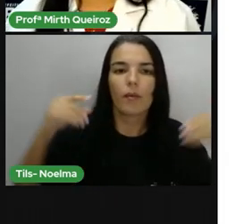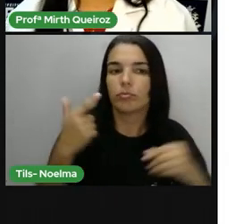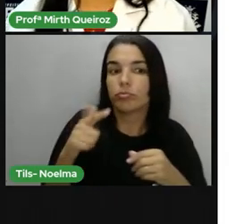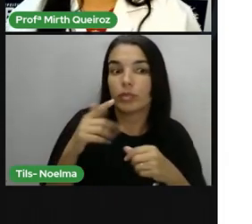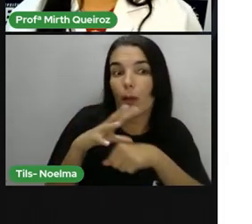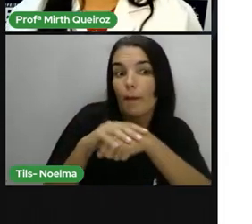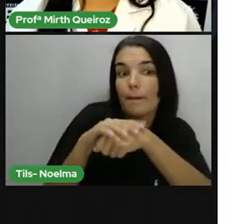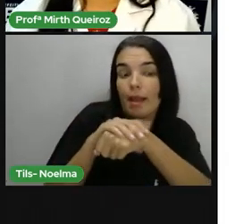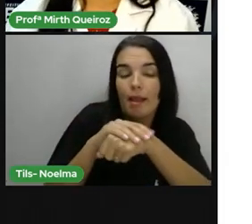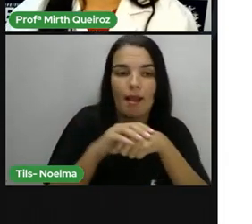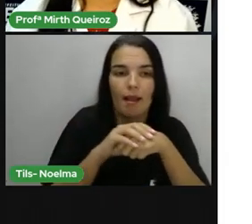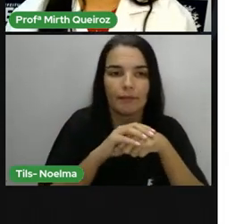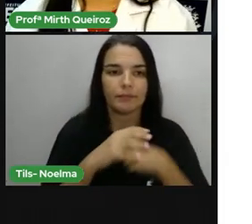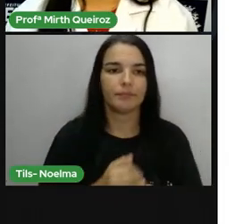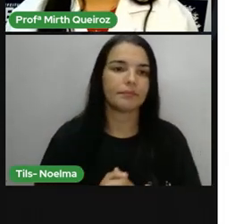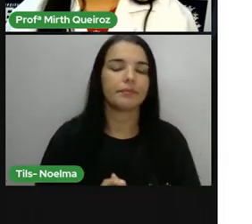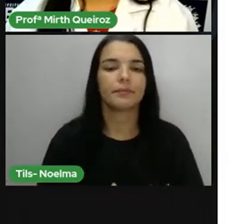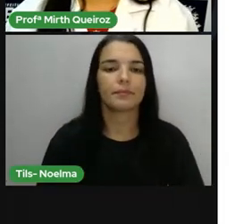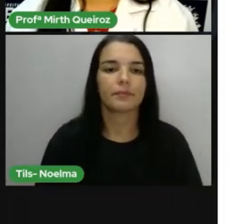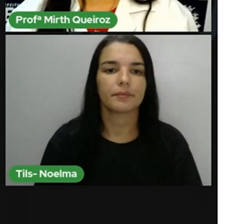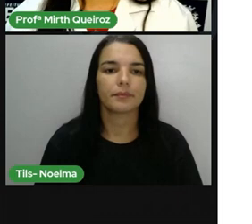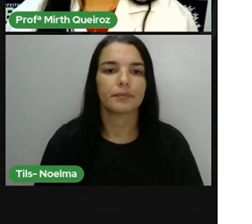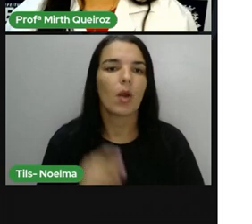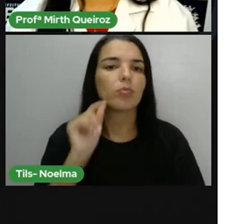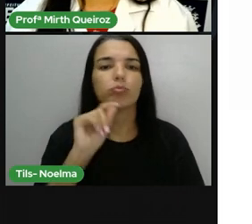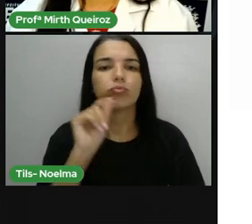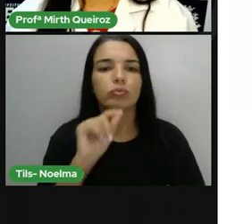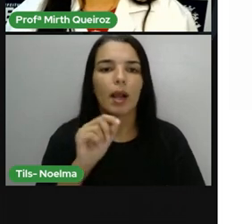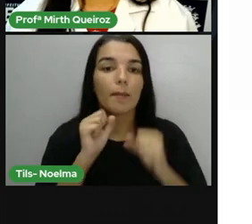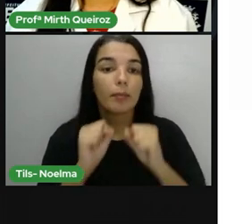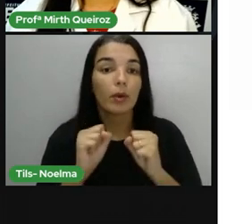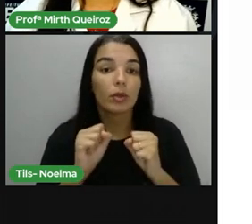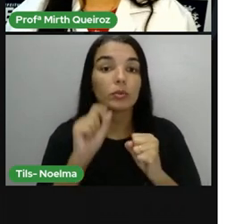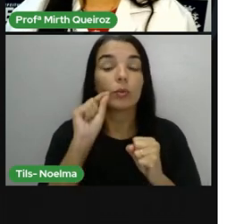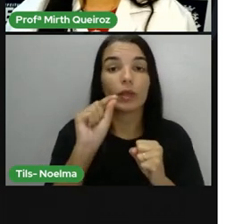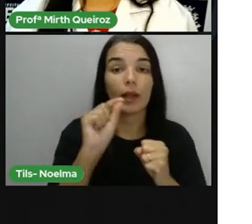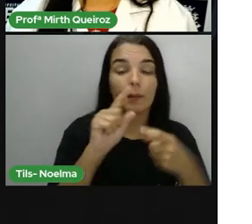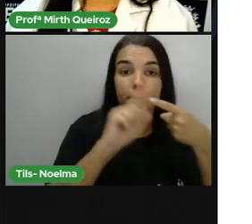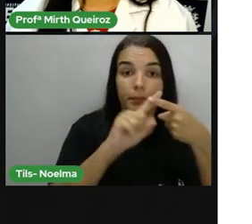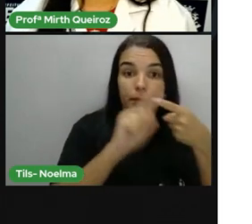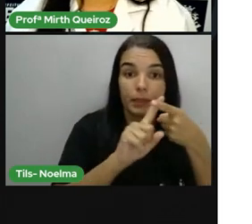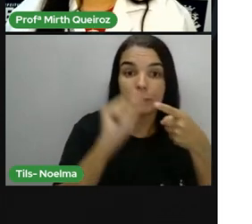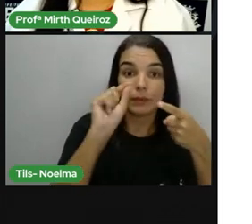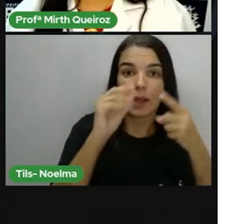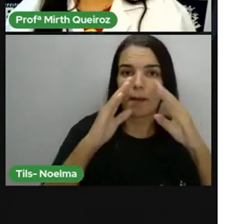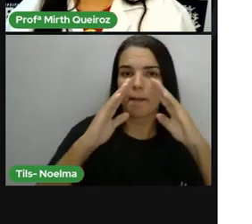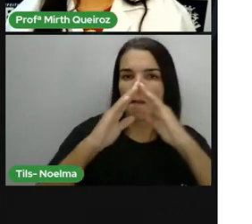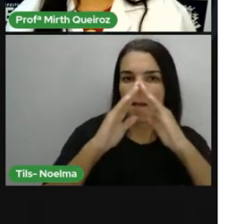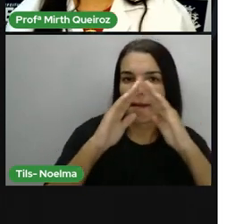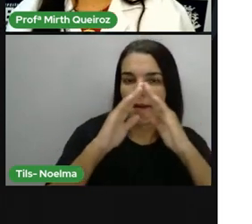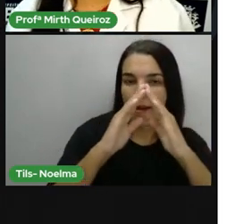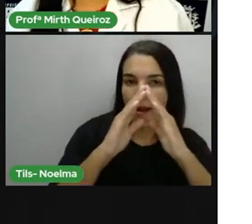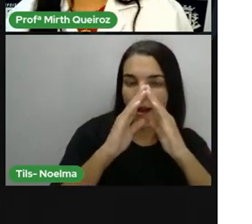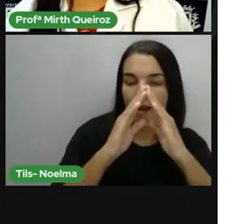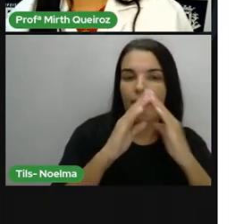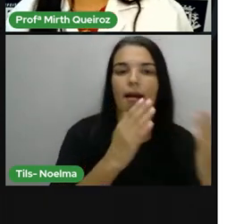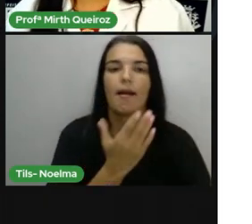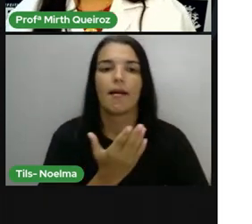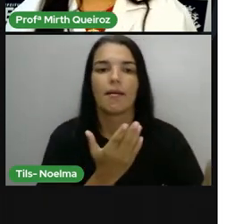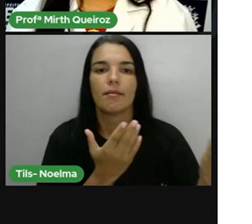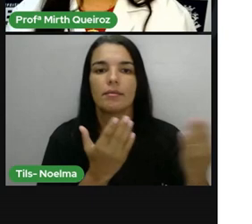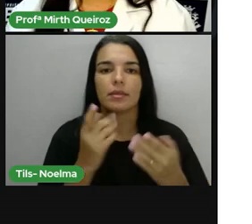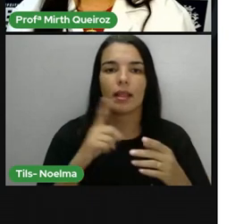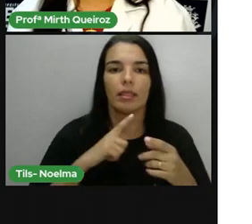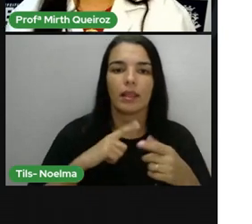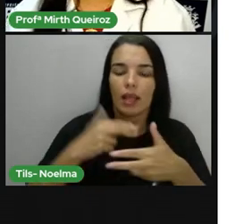intangíveis, não é tocável. E o que são? Patrimônio material podem ser bens móveis, né?